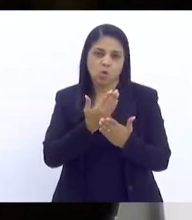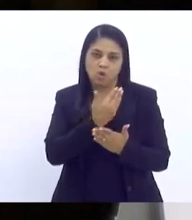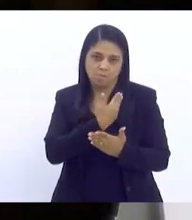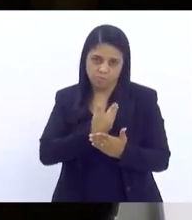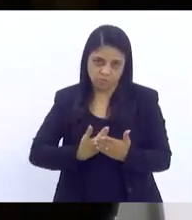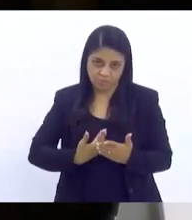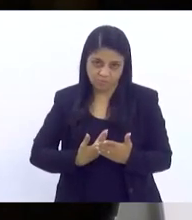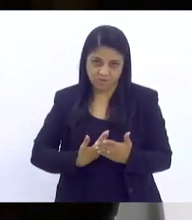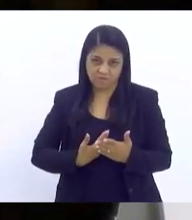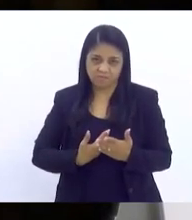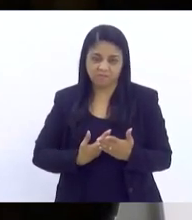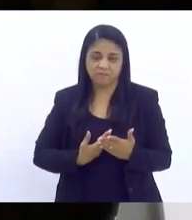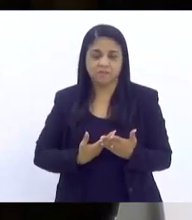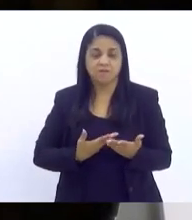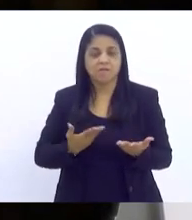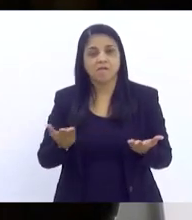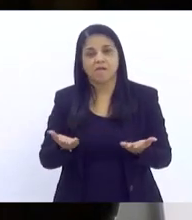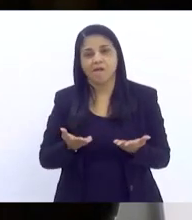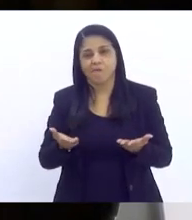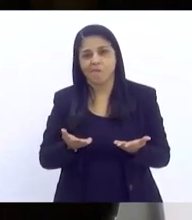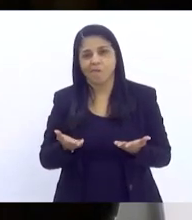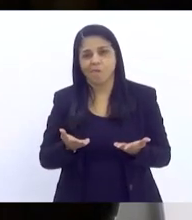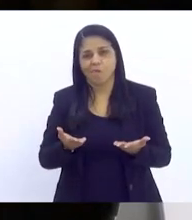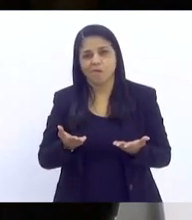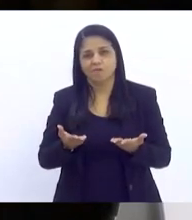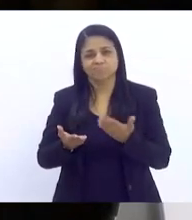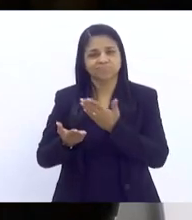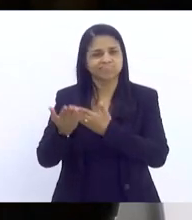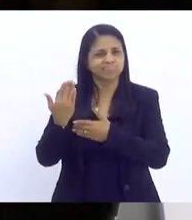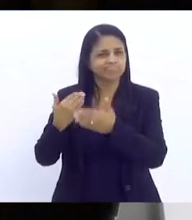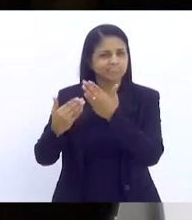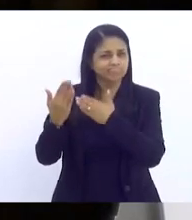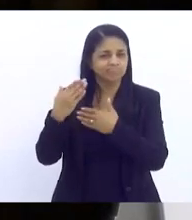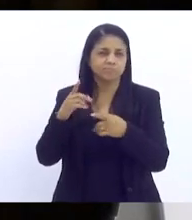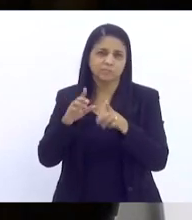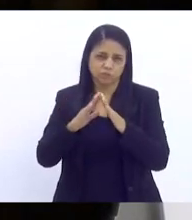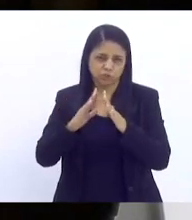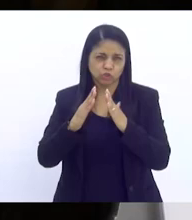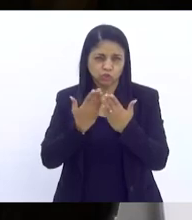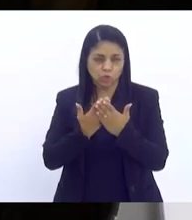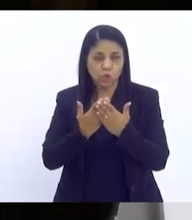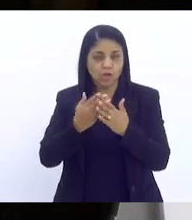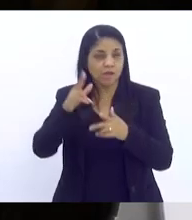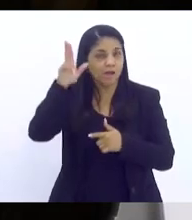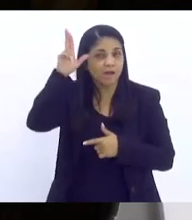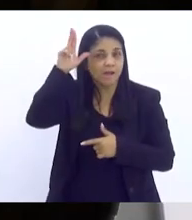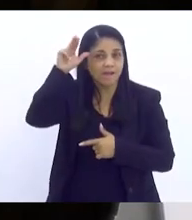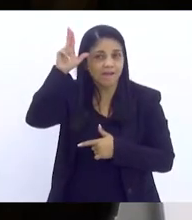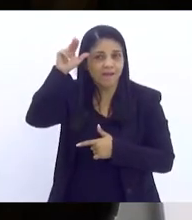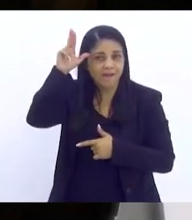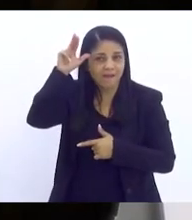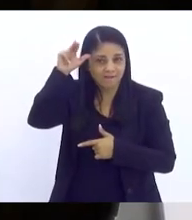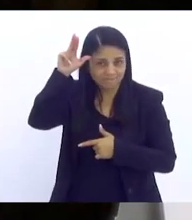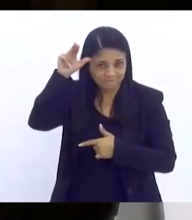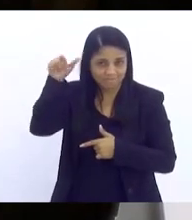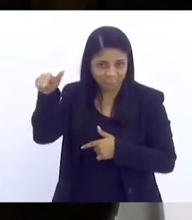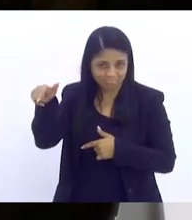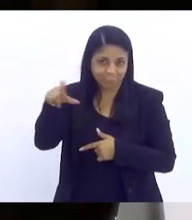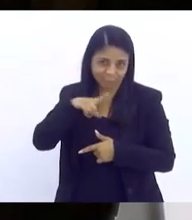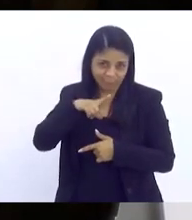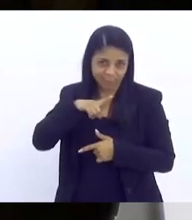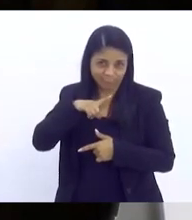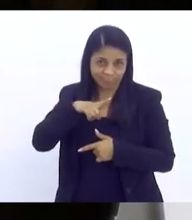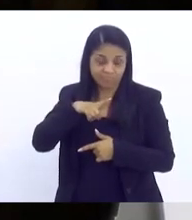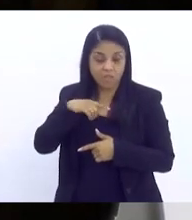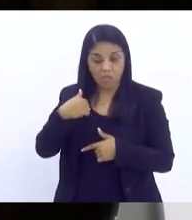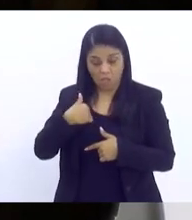A gente passou por uma situação algum tempo atrás numa escola na Gávea, e a gente, eu